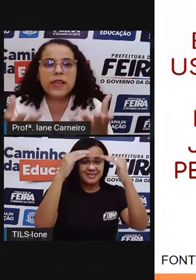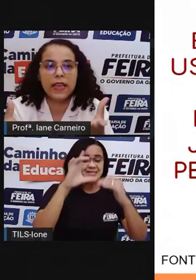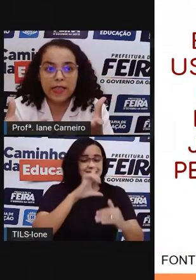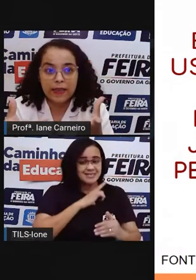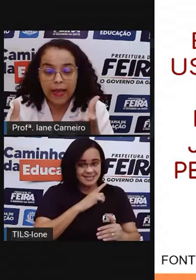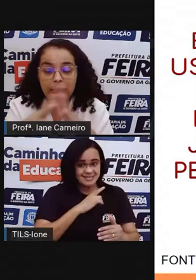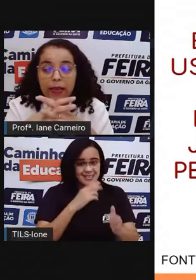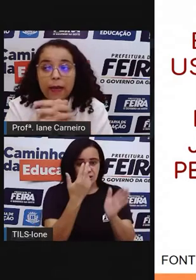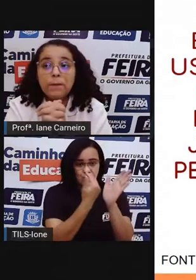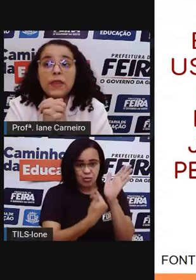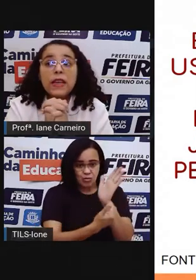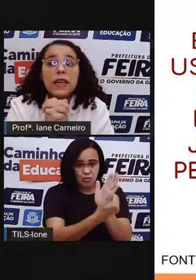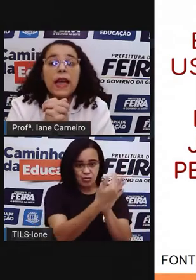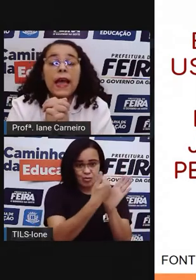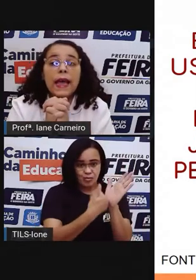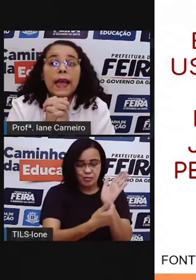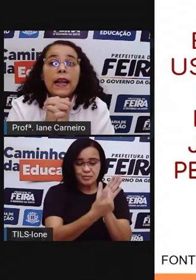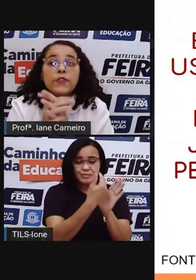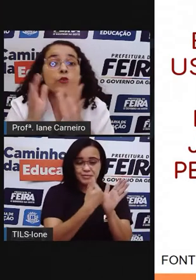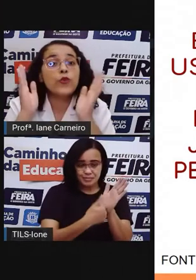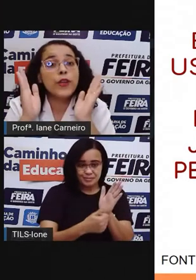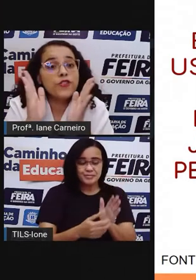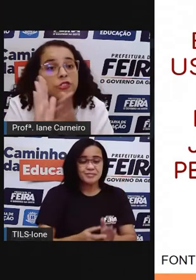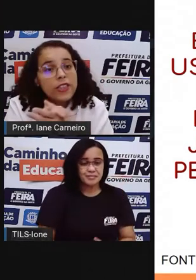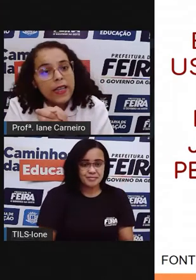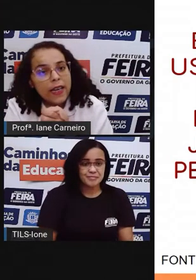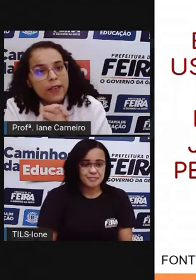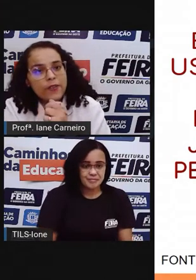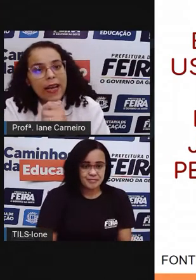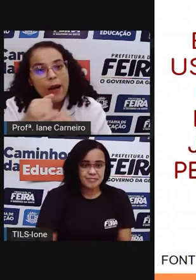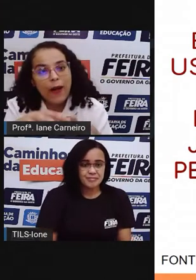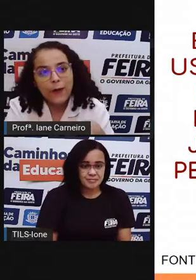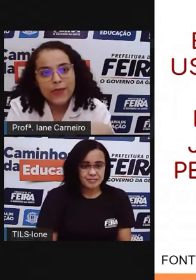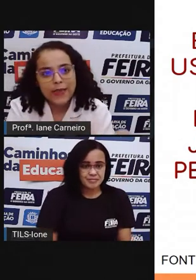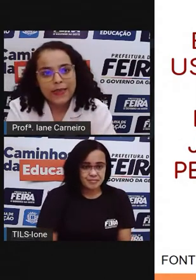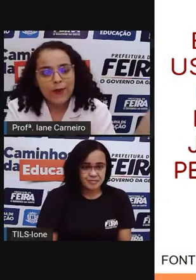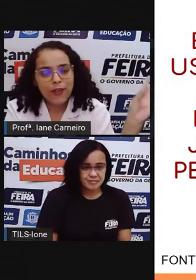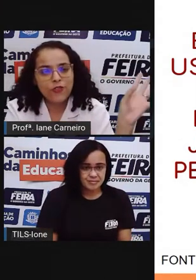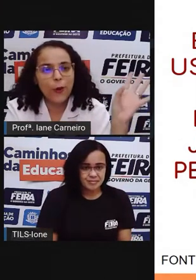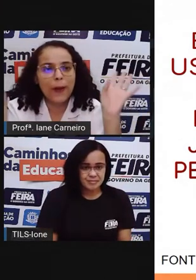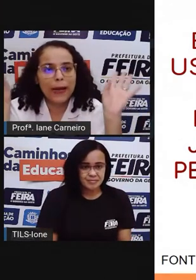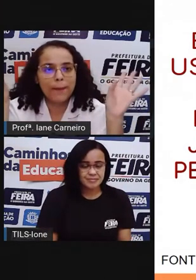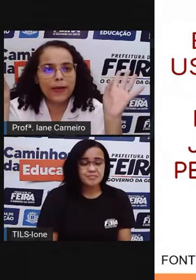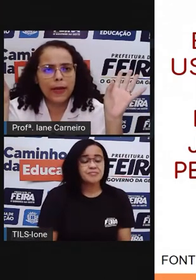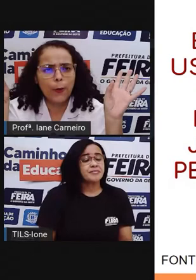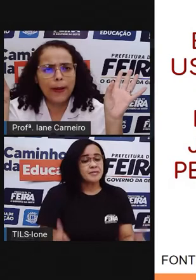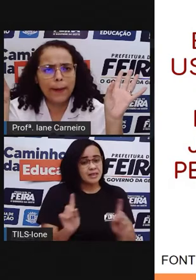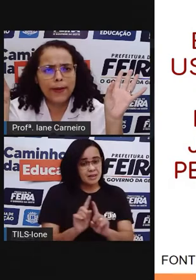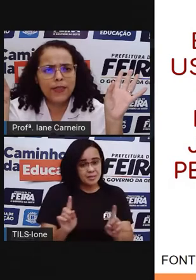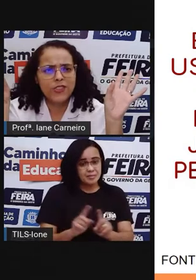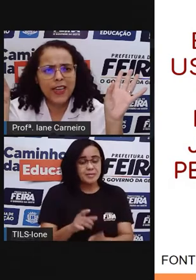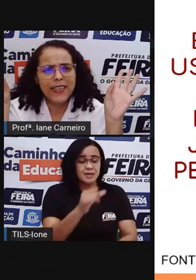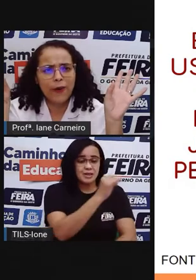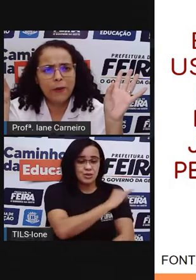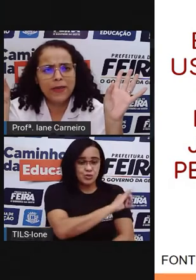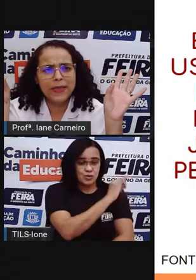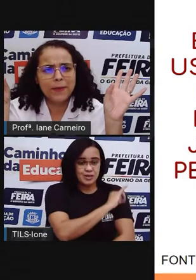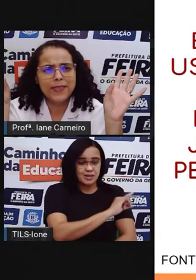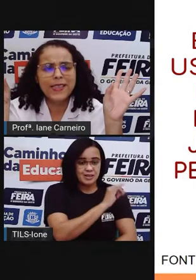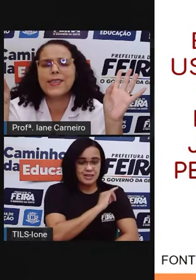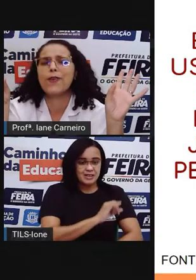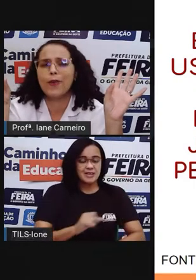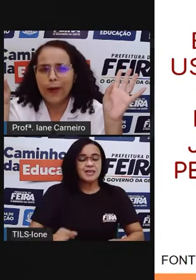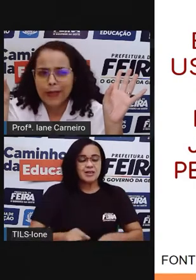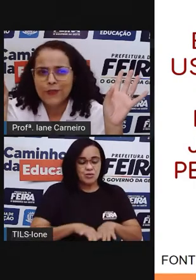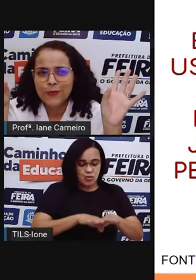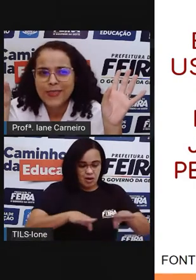essa técnica. No Rio de Janeiro, né? O calçadão lá de Copacabana. É Copacabana? Acho que é, né? O Ipanema,